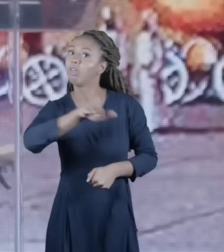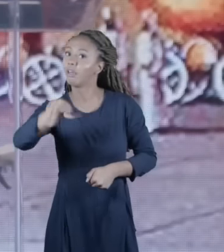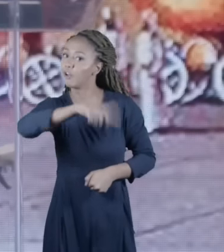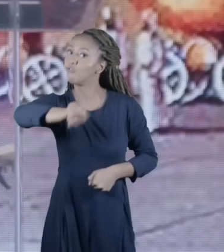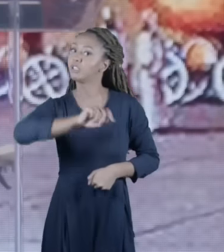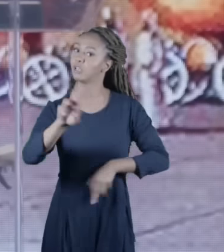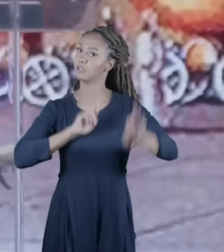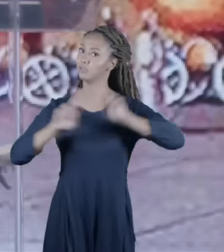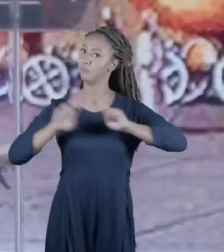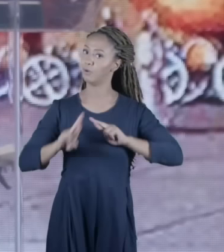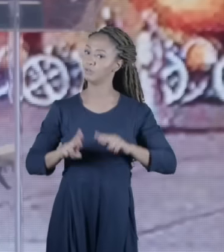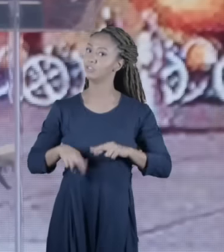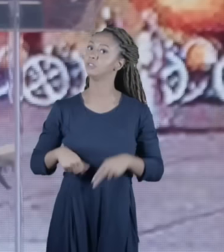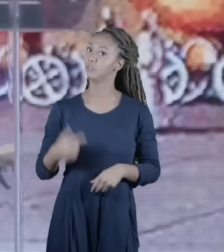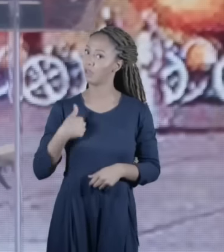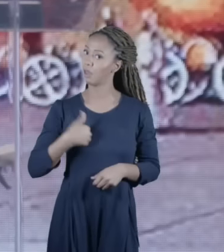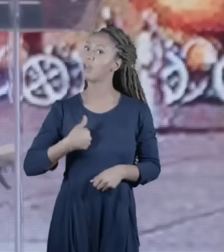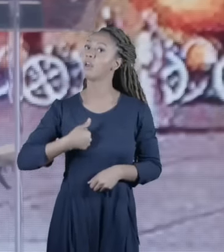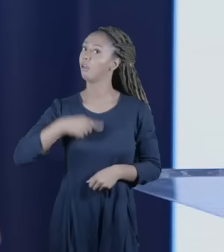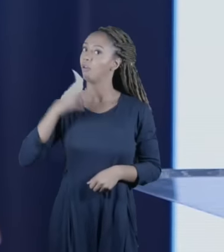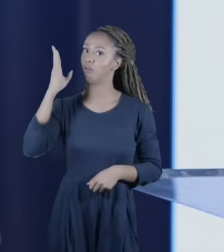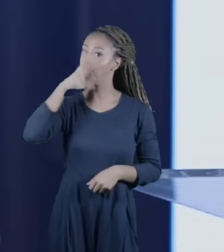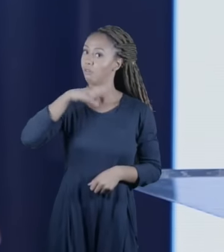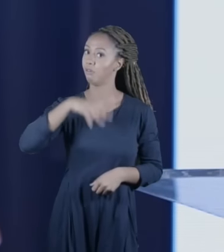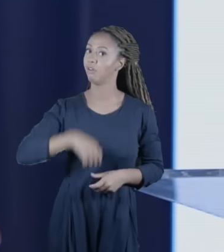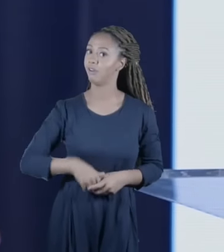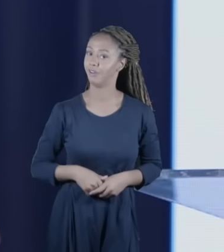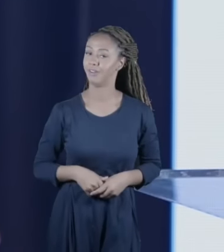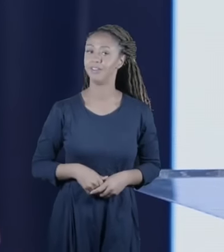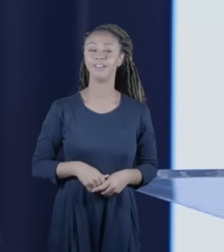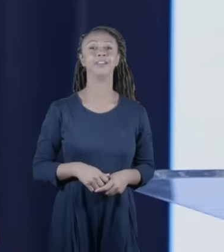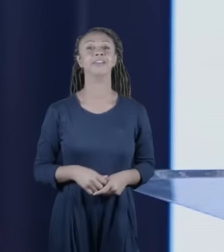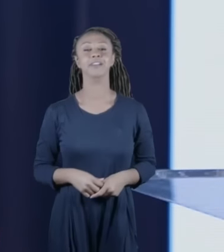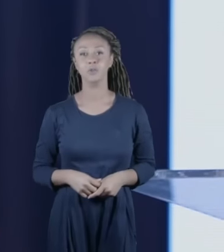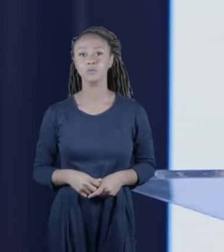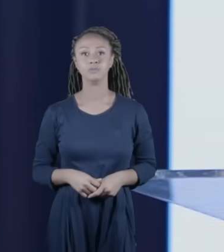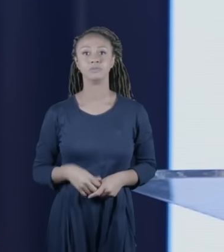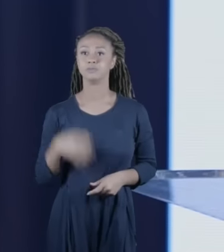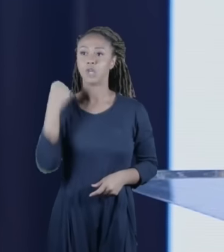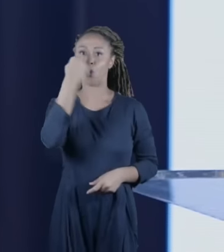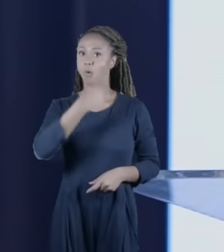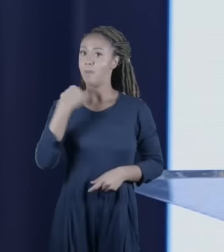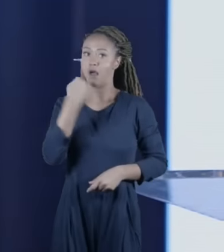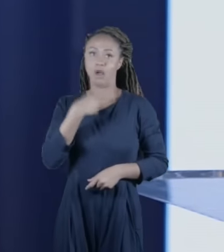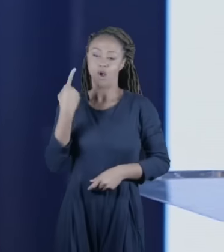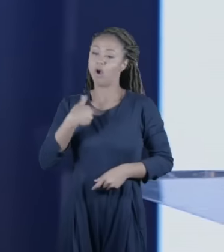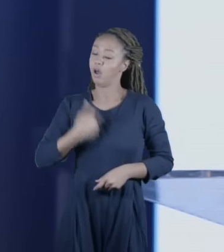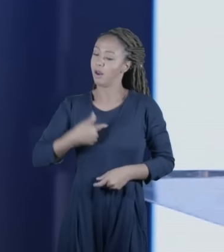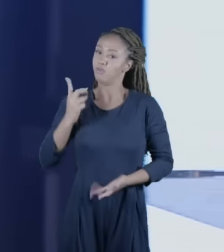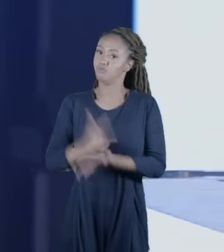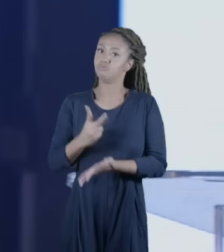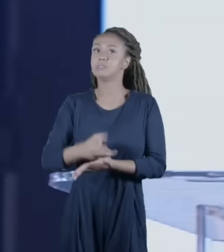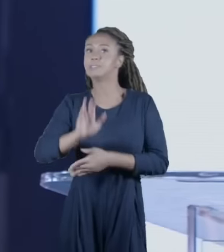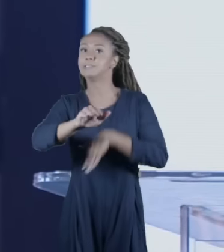responderem não vou abrir mão a gente tem aqui uma hora juntos eu não vou abrir mão pessoal